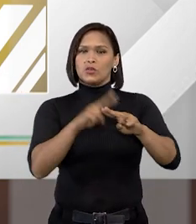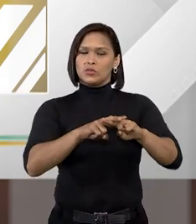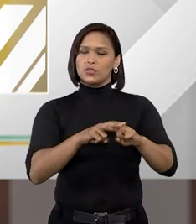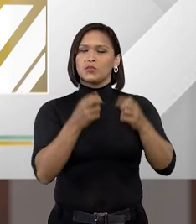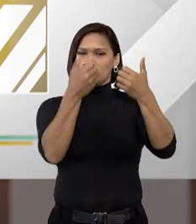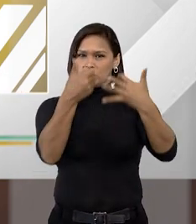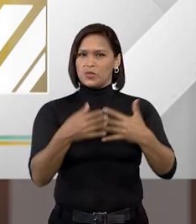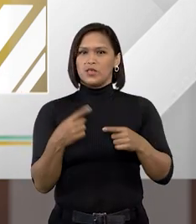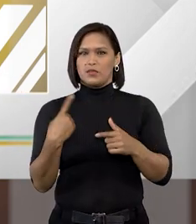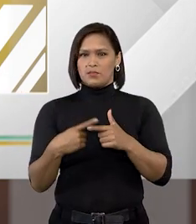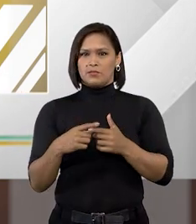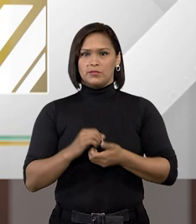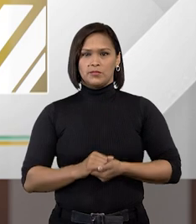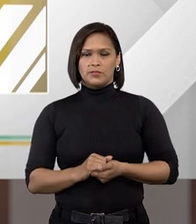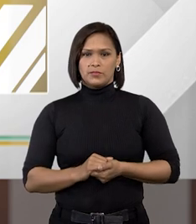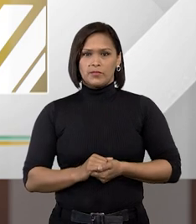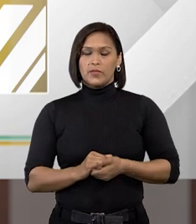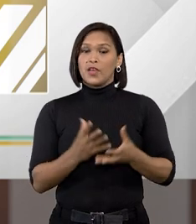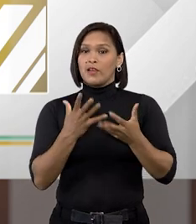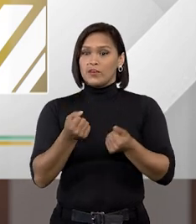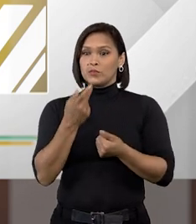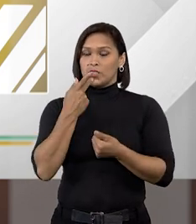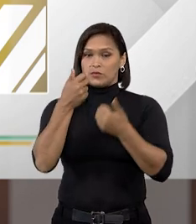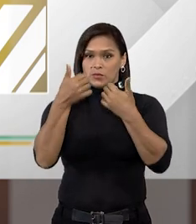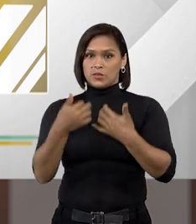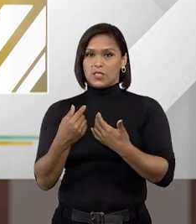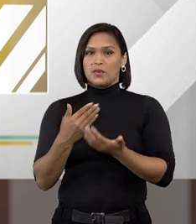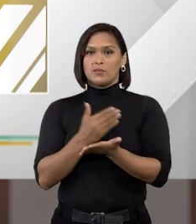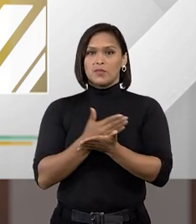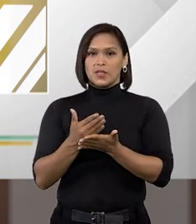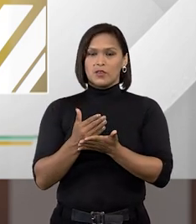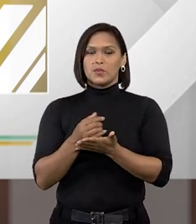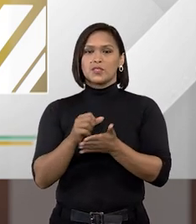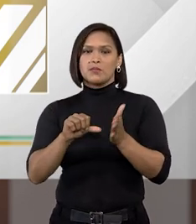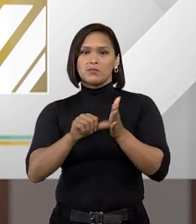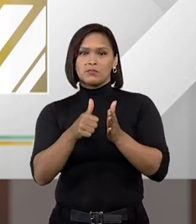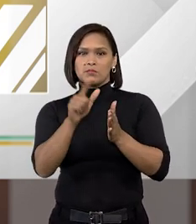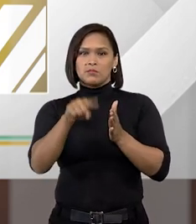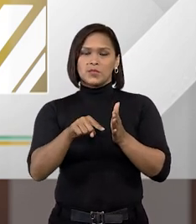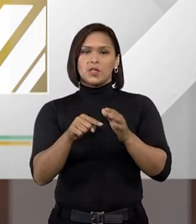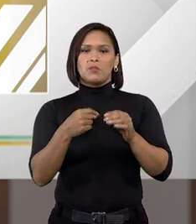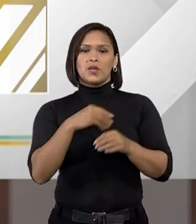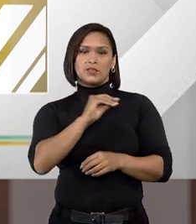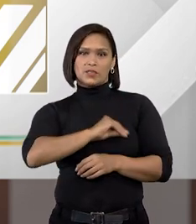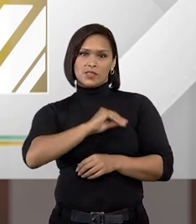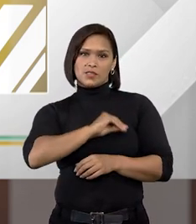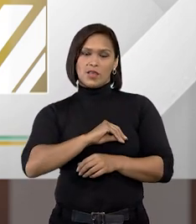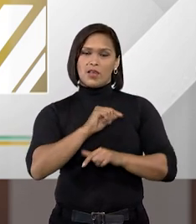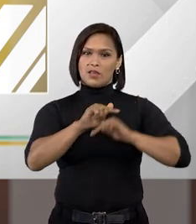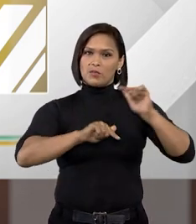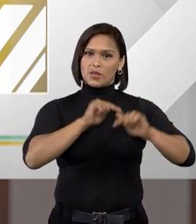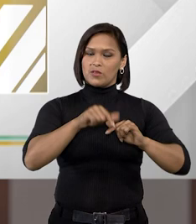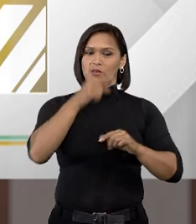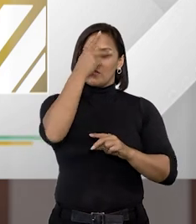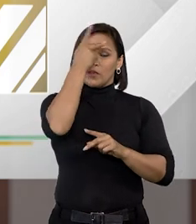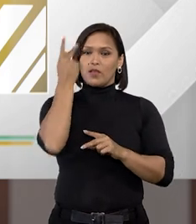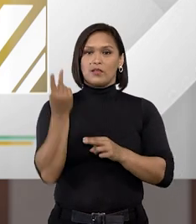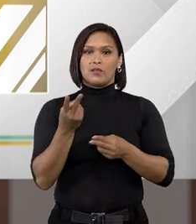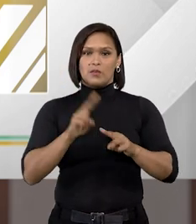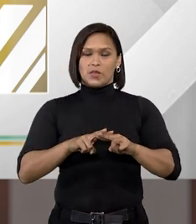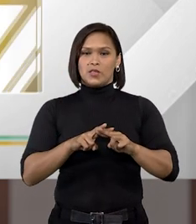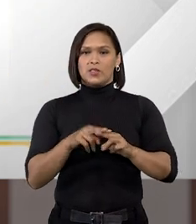o senhor pode explicar, por favor? Bom, vamos lá. Para a gente começar a falar primeiro desse salário pelo trabalho do preso,